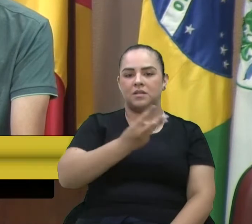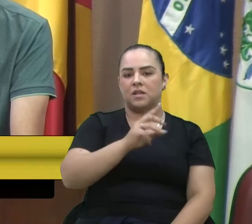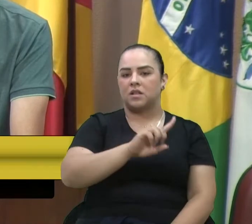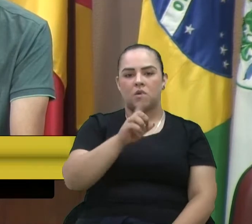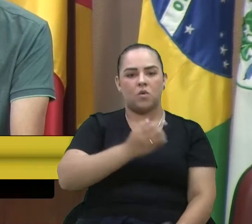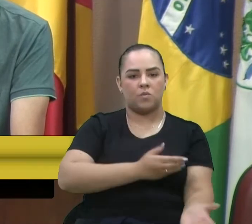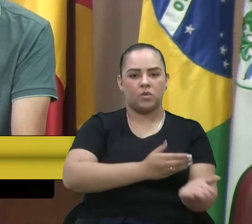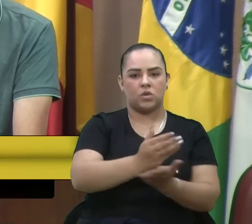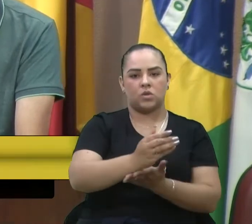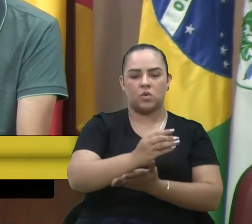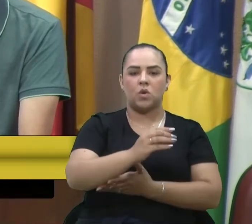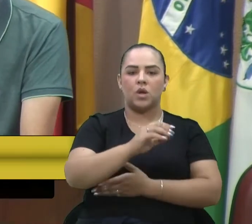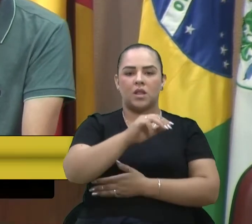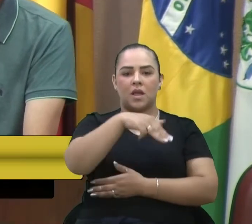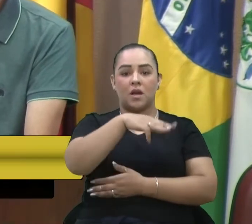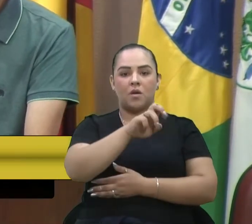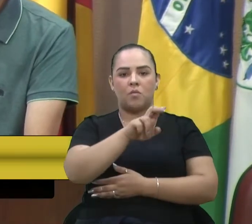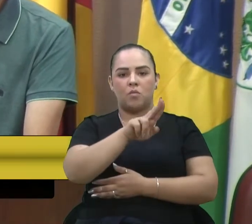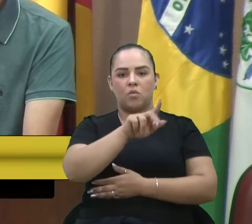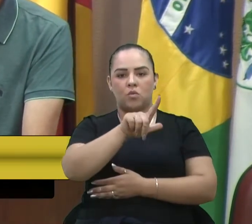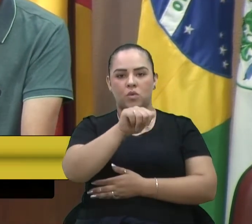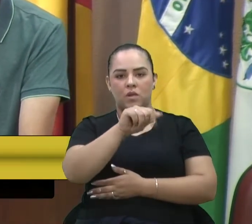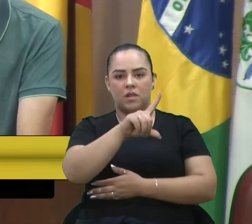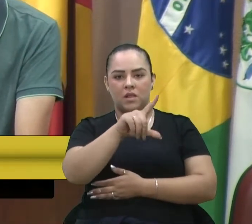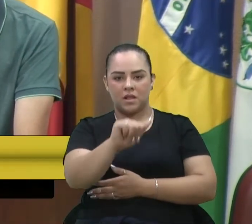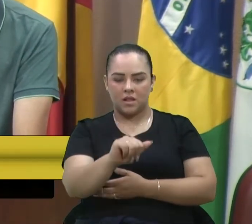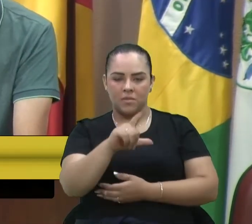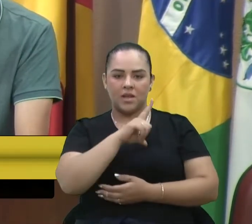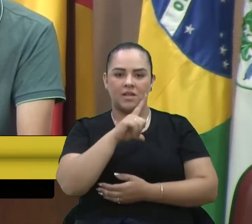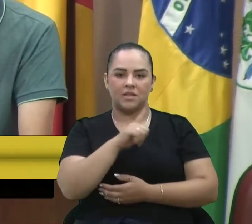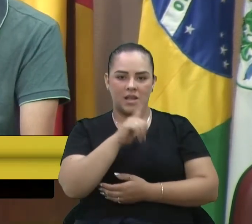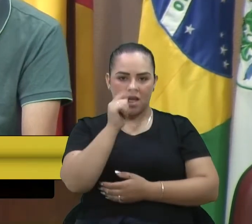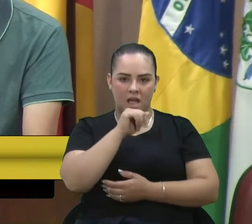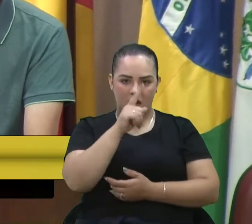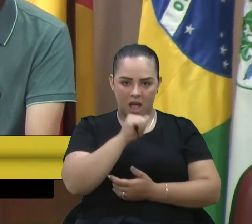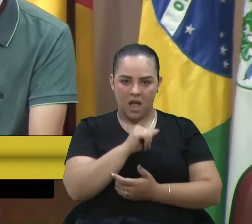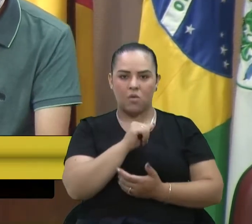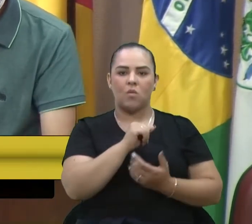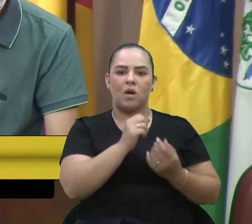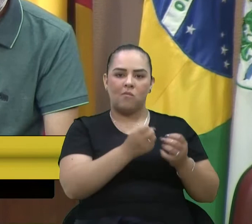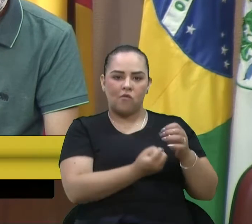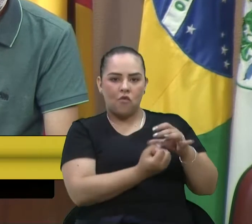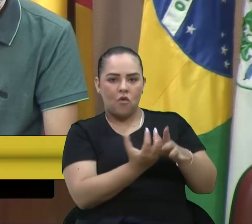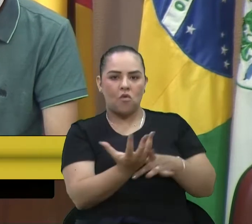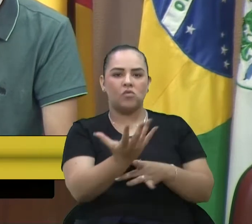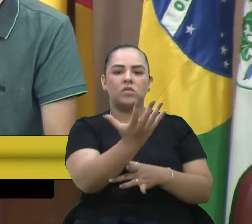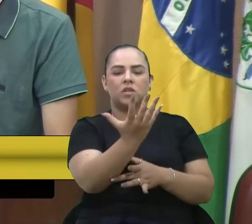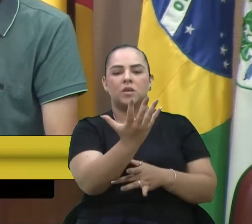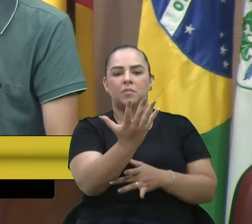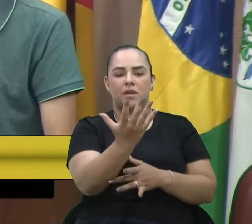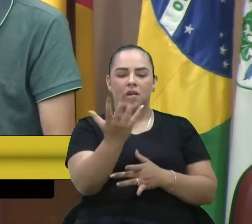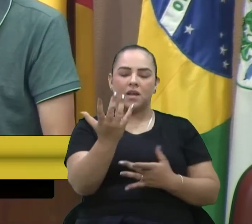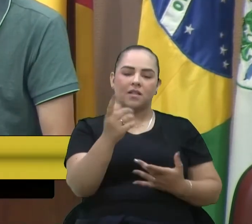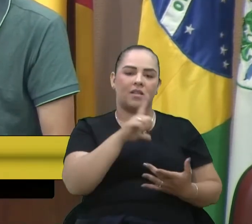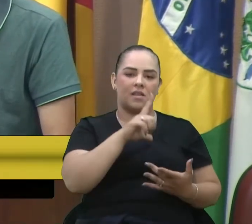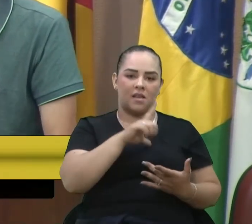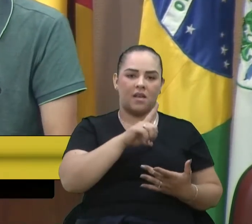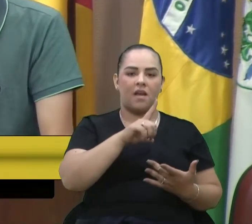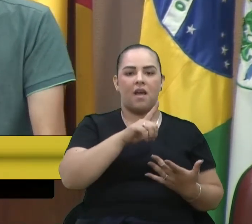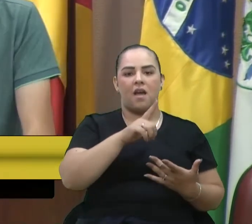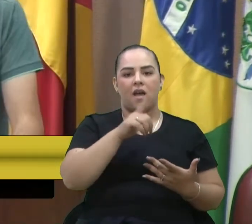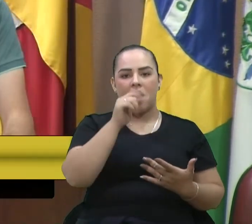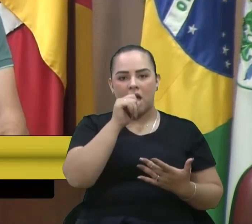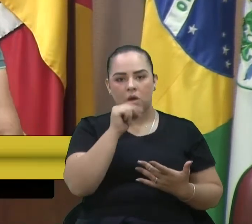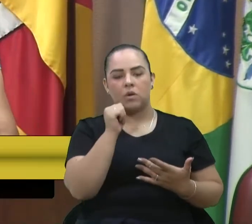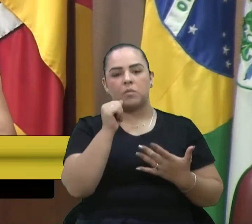Fonte natural para irrigação de plantas, consumo animal e mesmo ser humano. Então, assim,